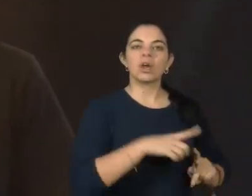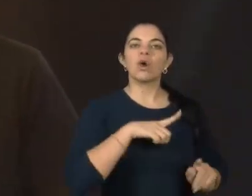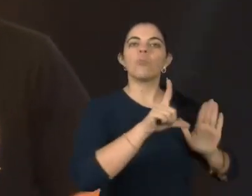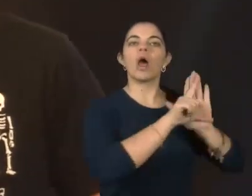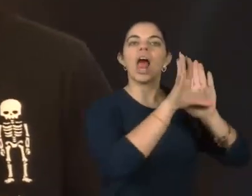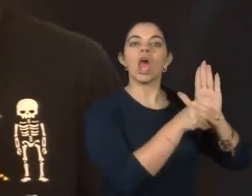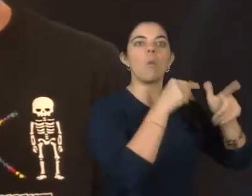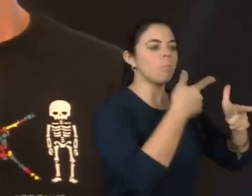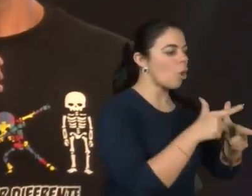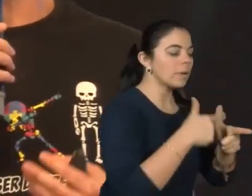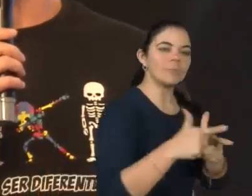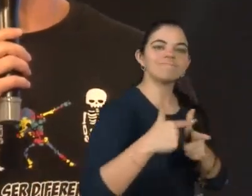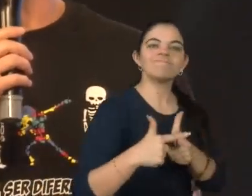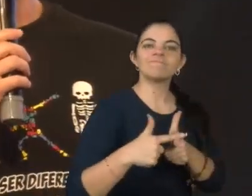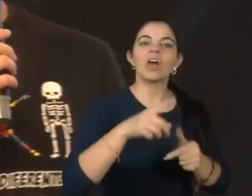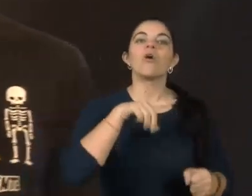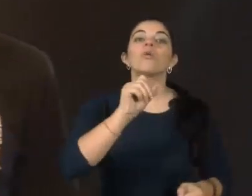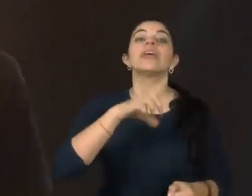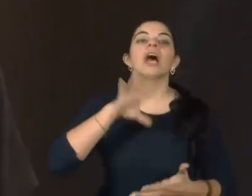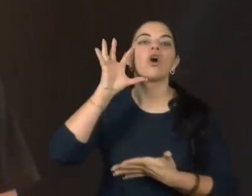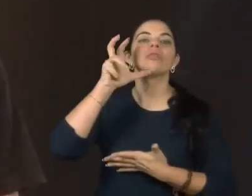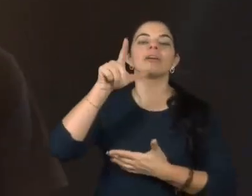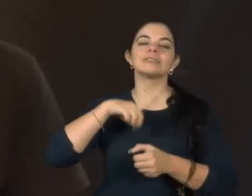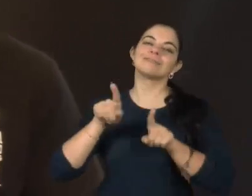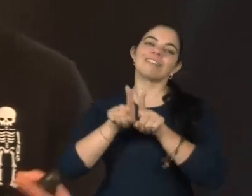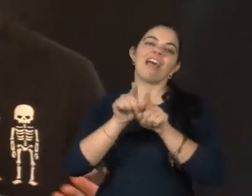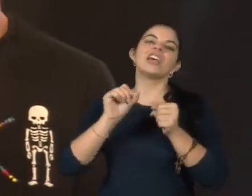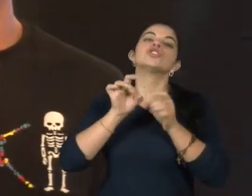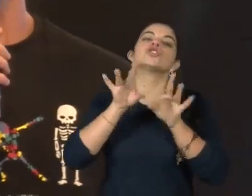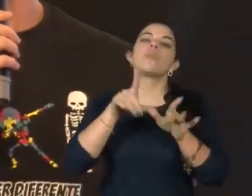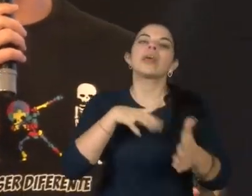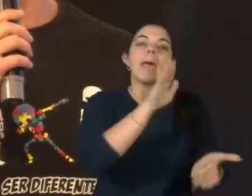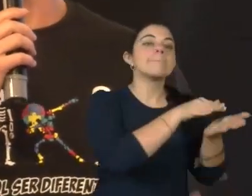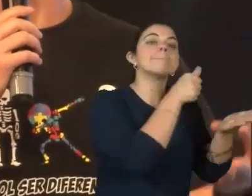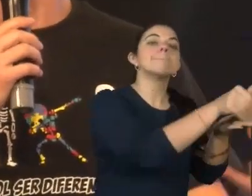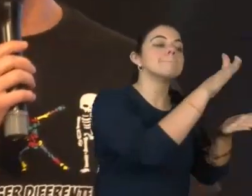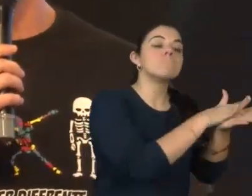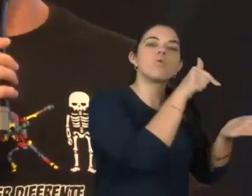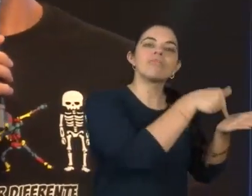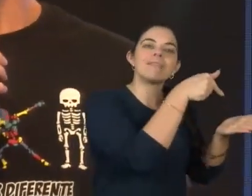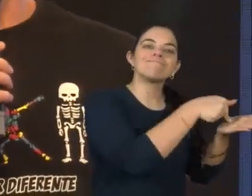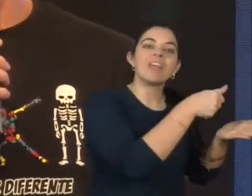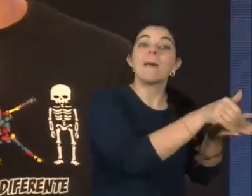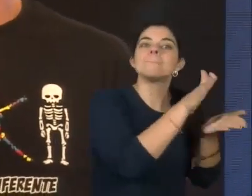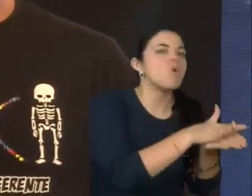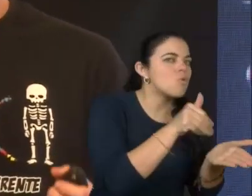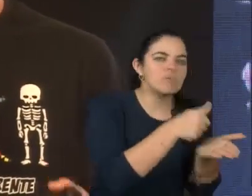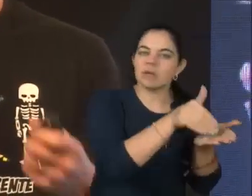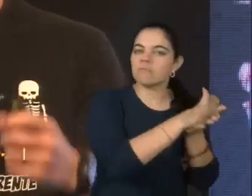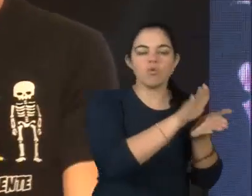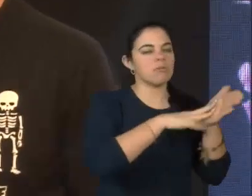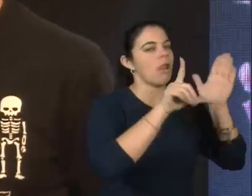como um problema. As empresas o fazem muito mais por obrigação de cumprimento de lei do que por